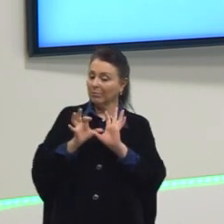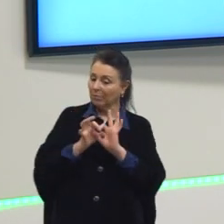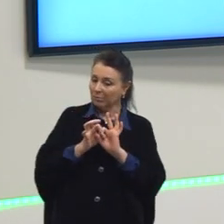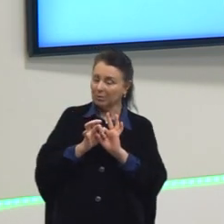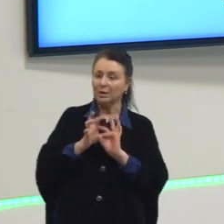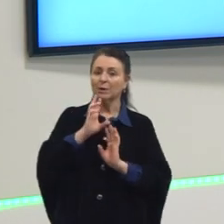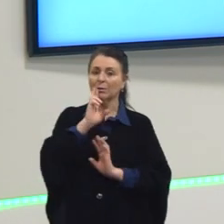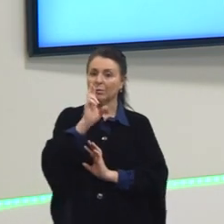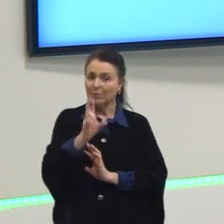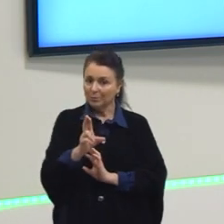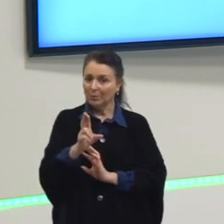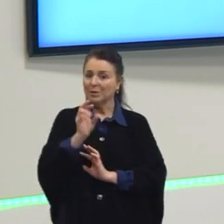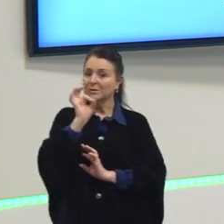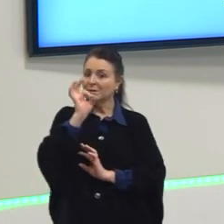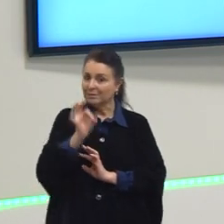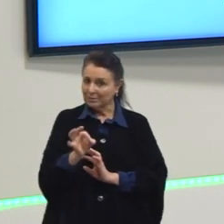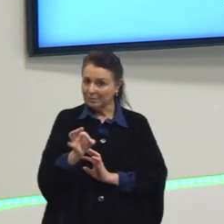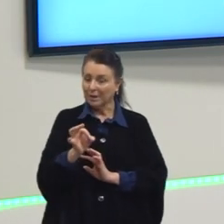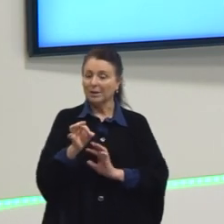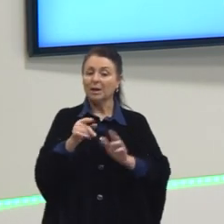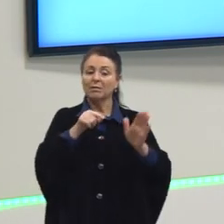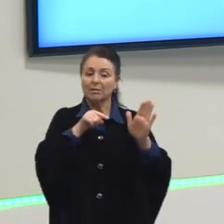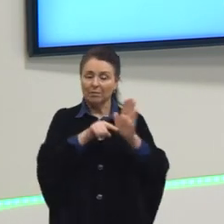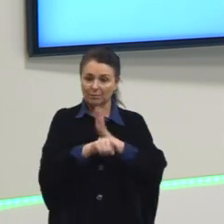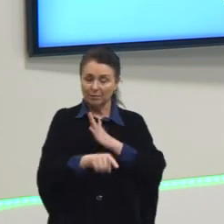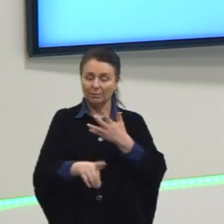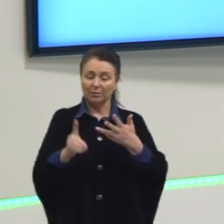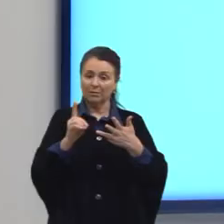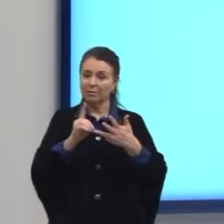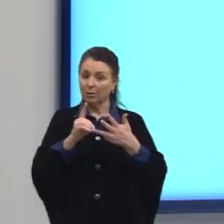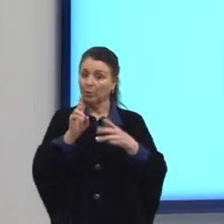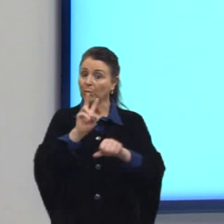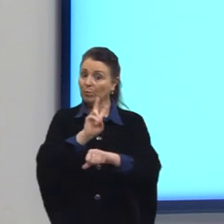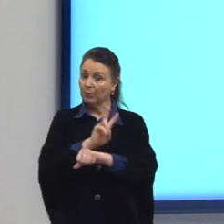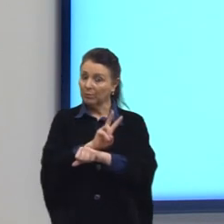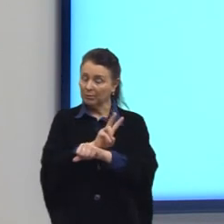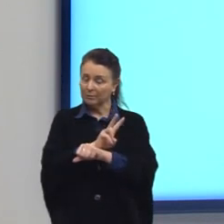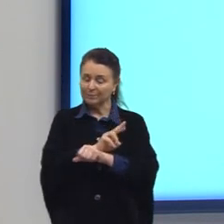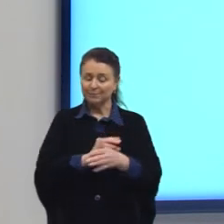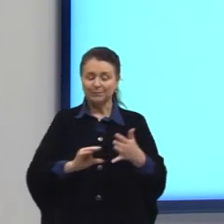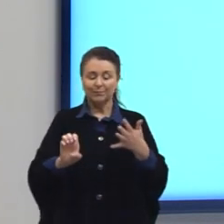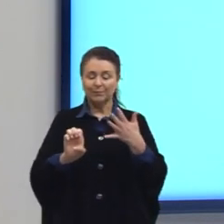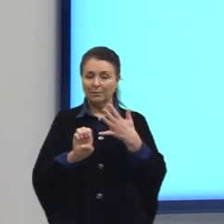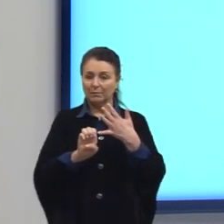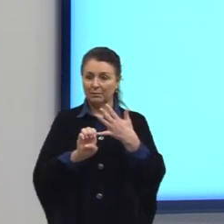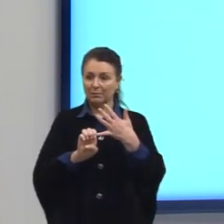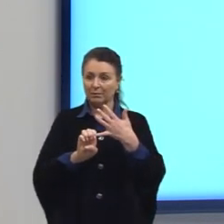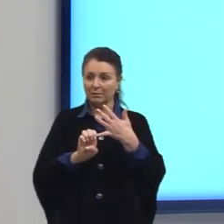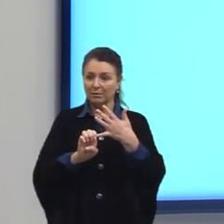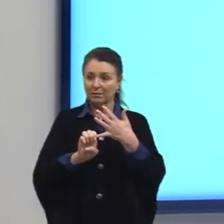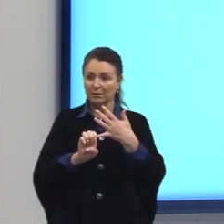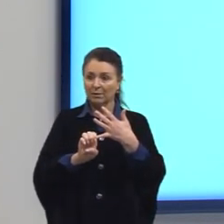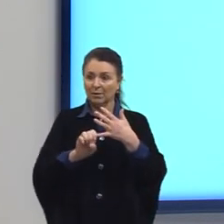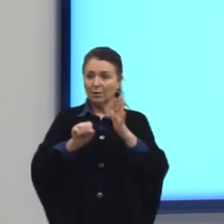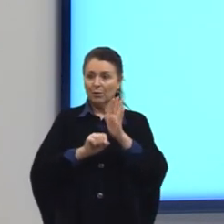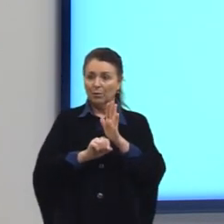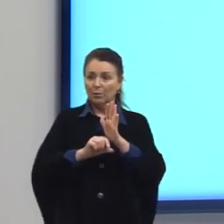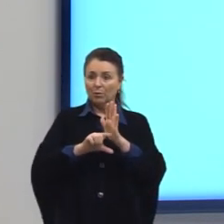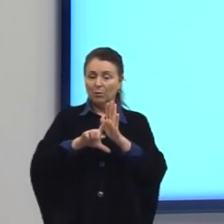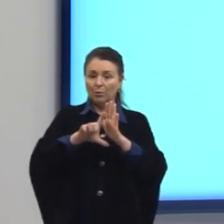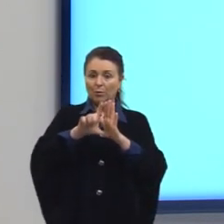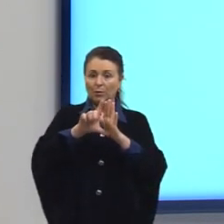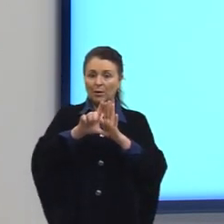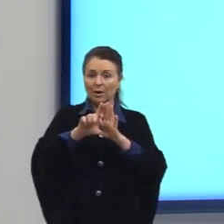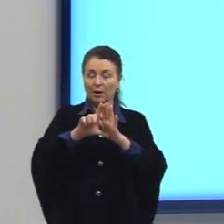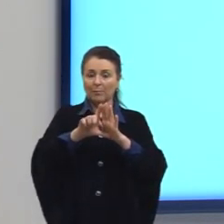o que está pedindo. Então, esse é o caso da D, tá? Não é. E. Aumenta o